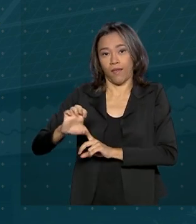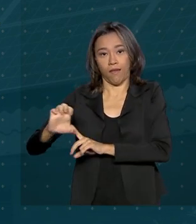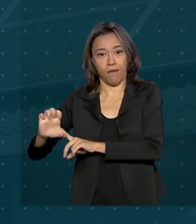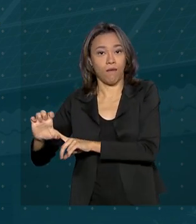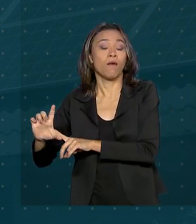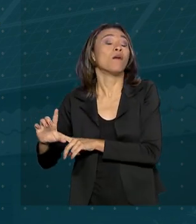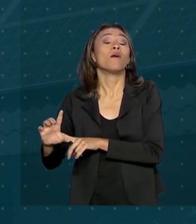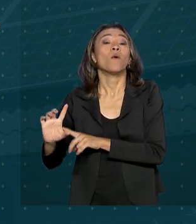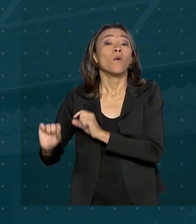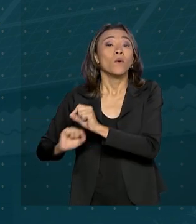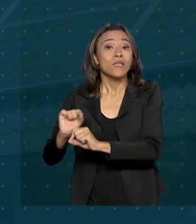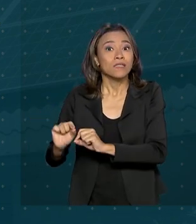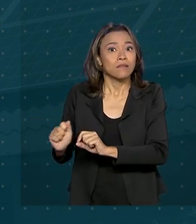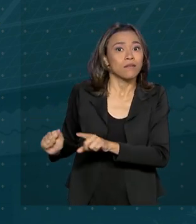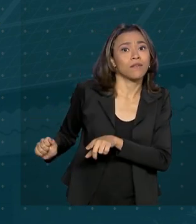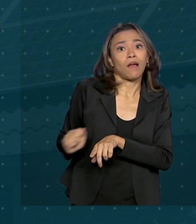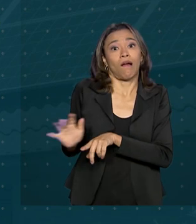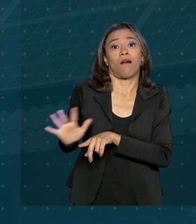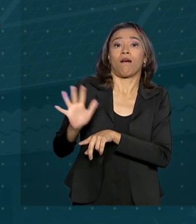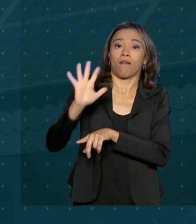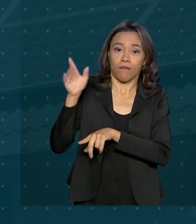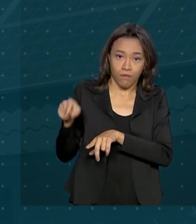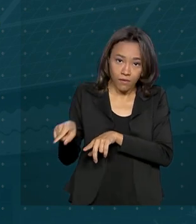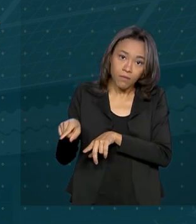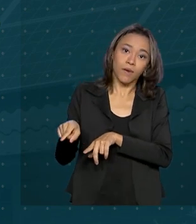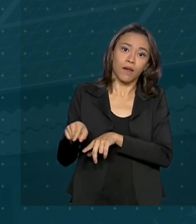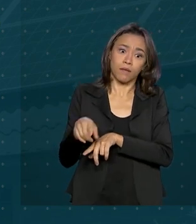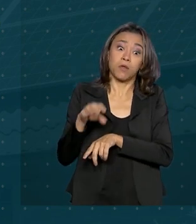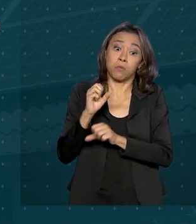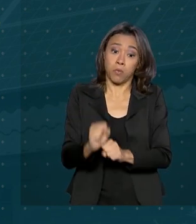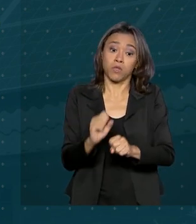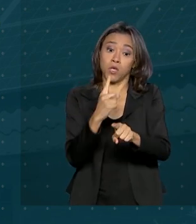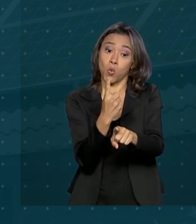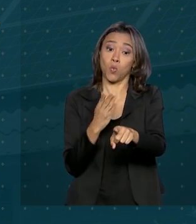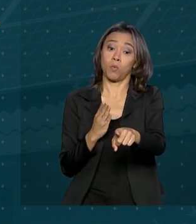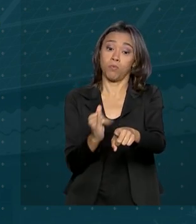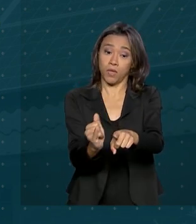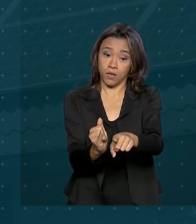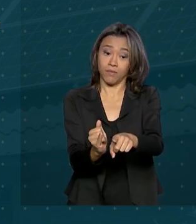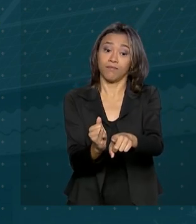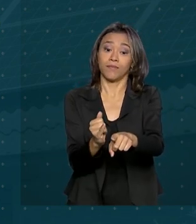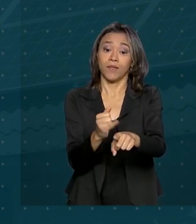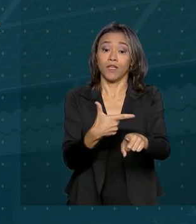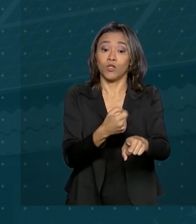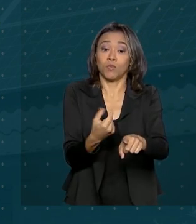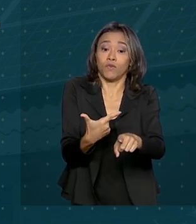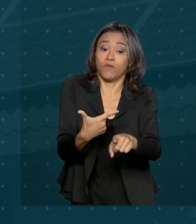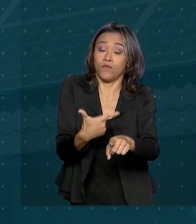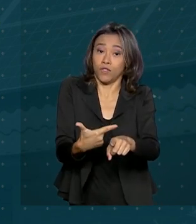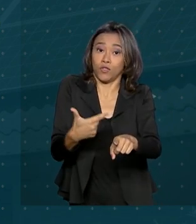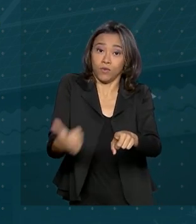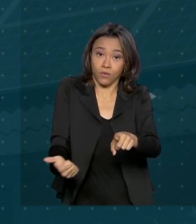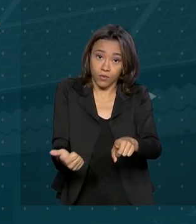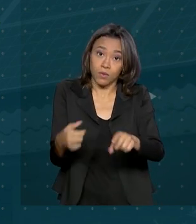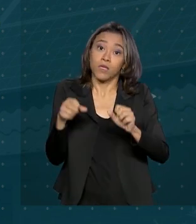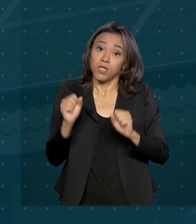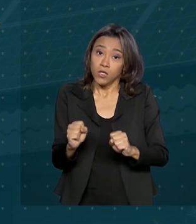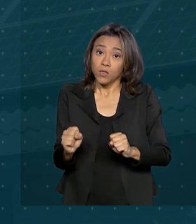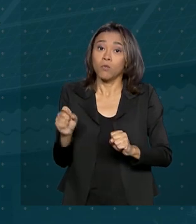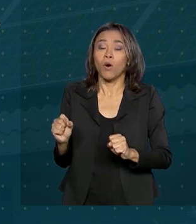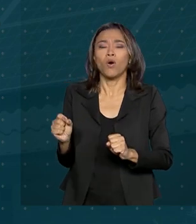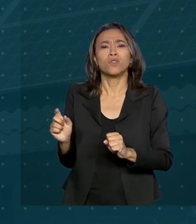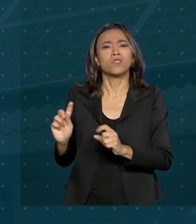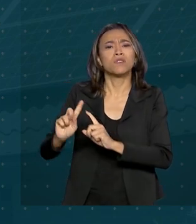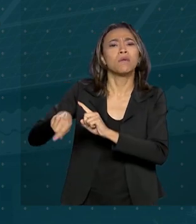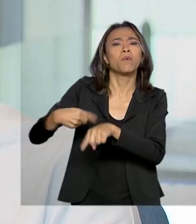incentivo gera um custo alto que pode chegar a um bilhão de reais em 2021 e que pode ser repassado aos